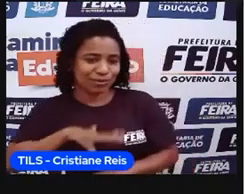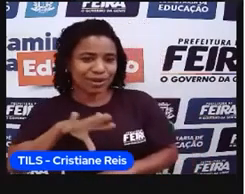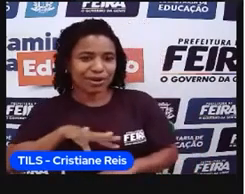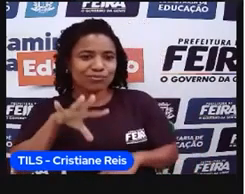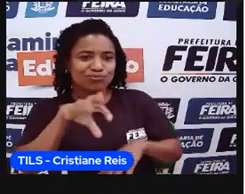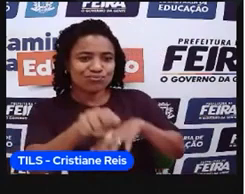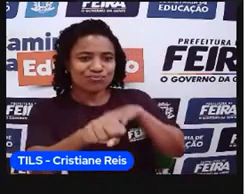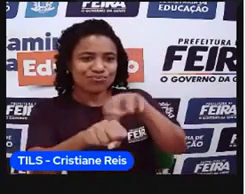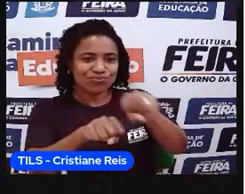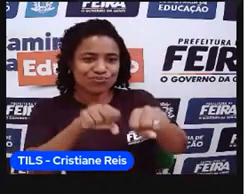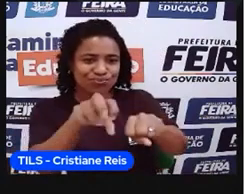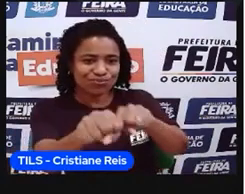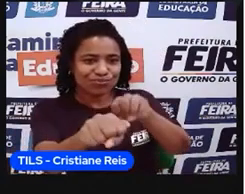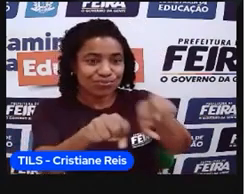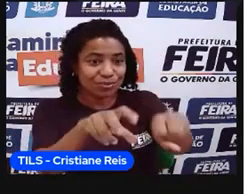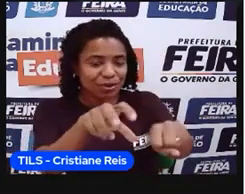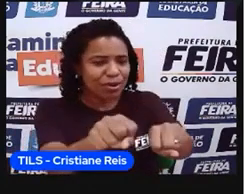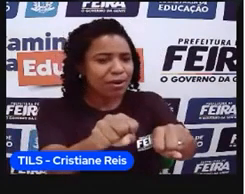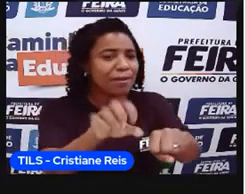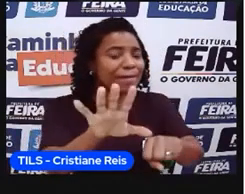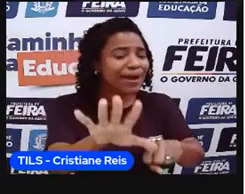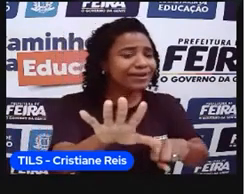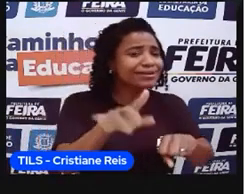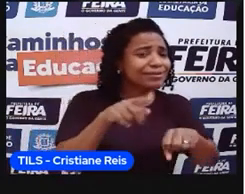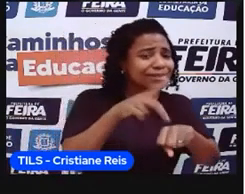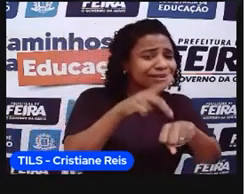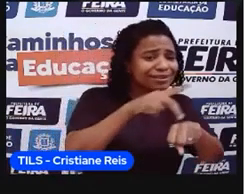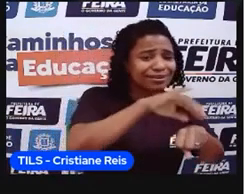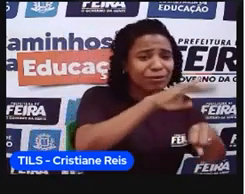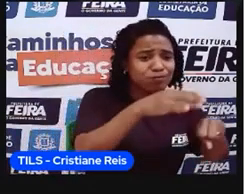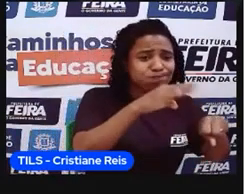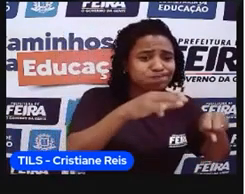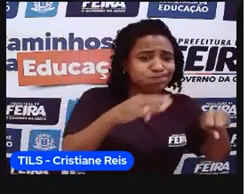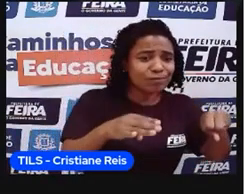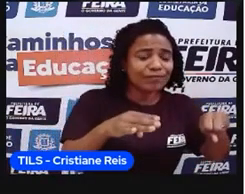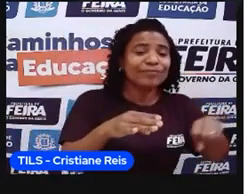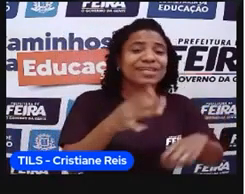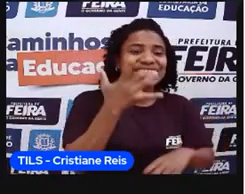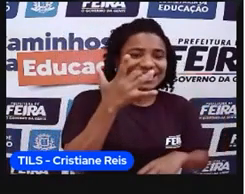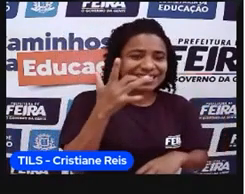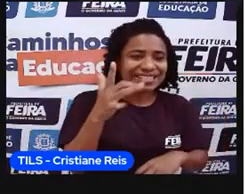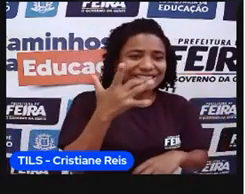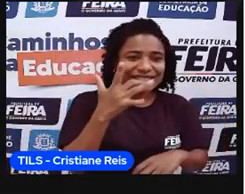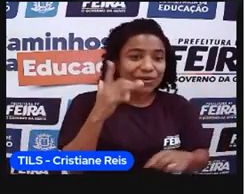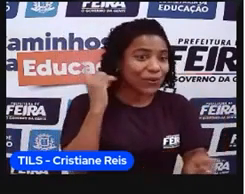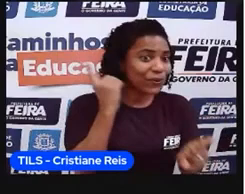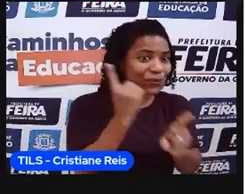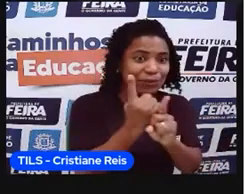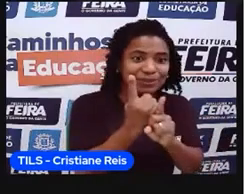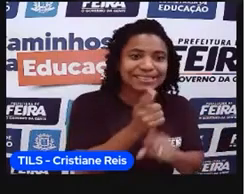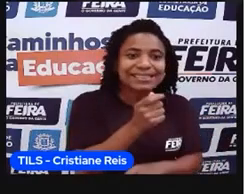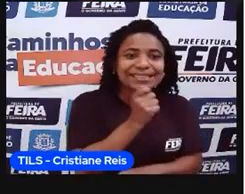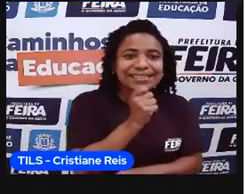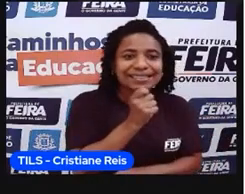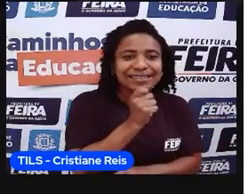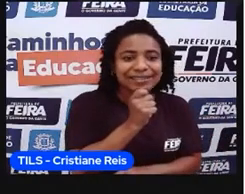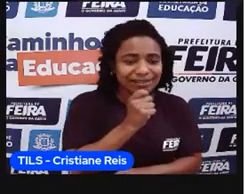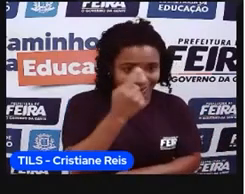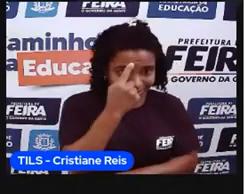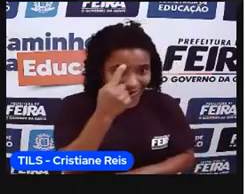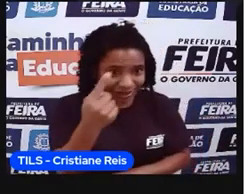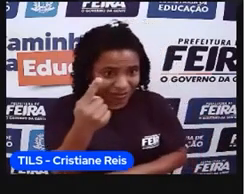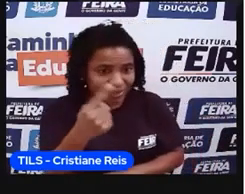tinha se achado ouro. Lembra que a estava falando do Pobrasil, da cana-de-açúcar, que as drogas do sertão que eram aquelas especiarias, né.